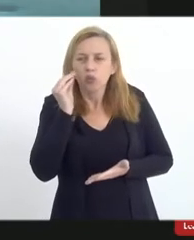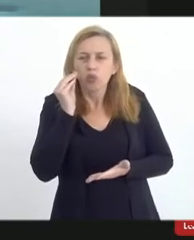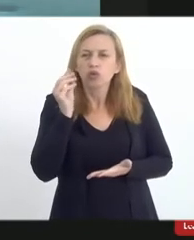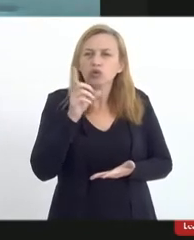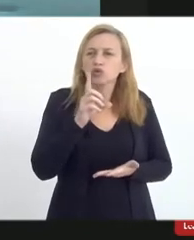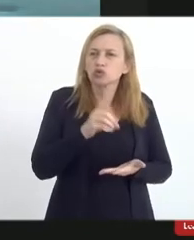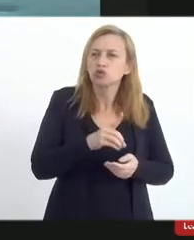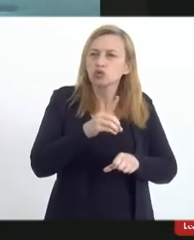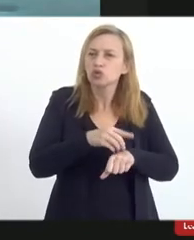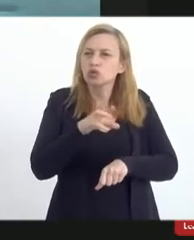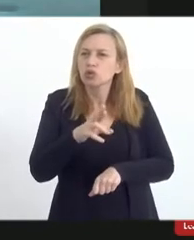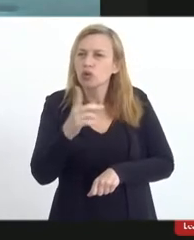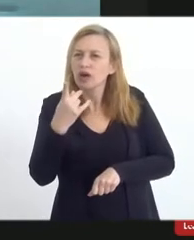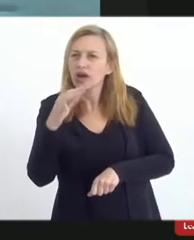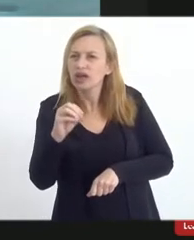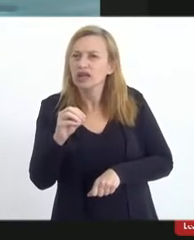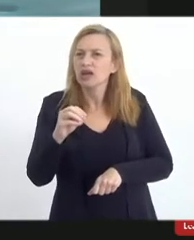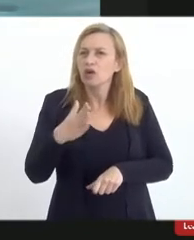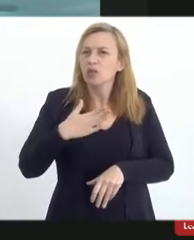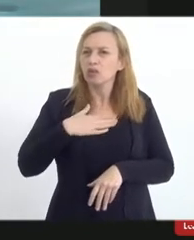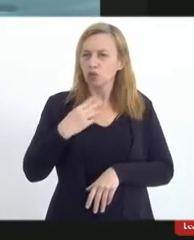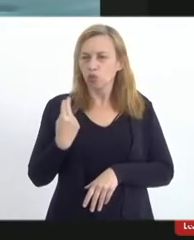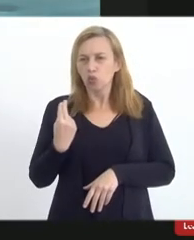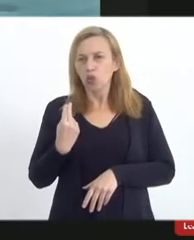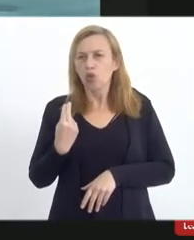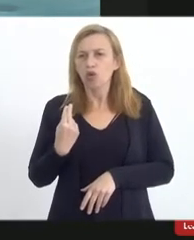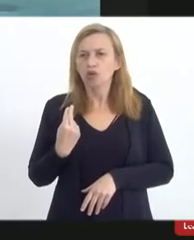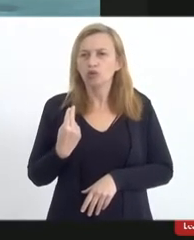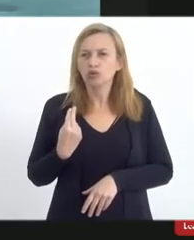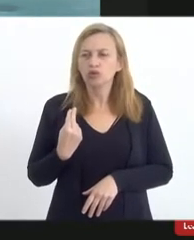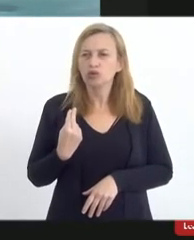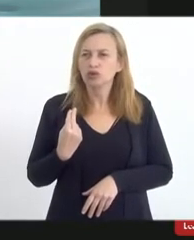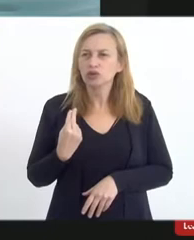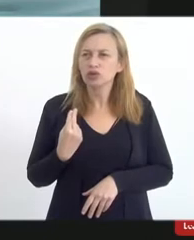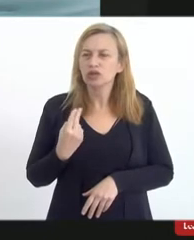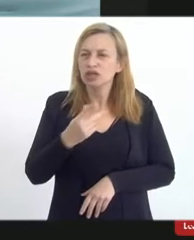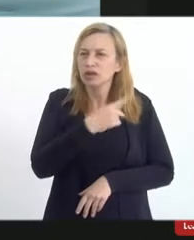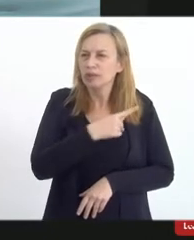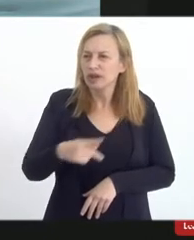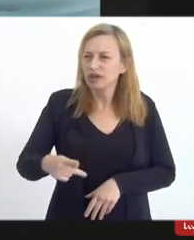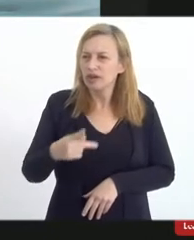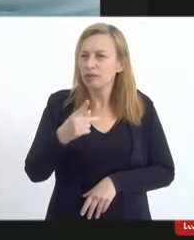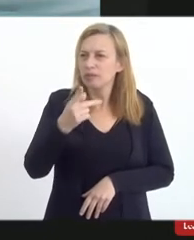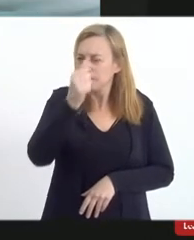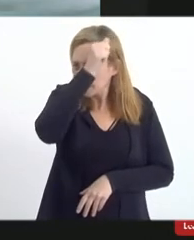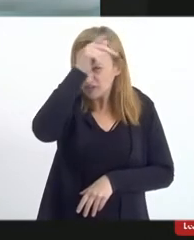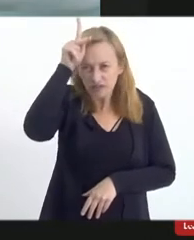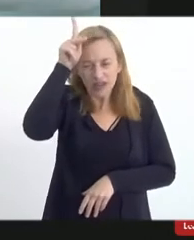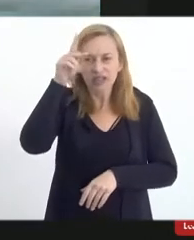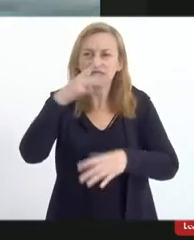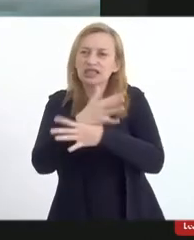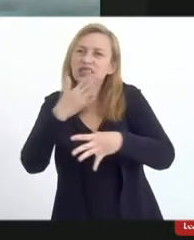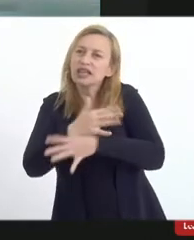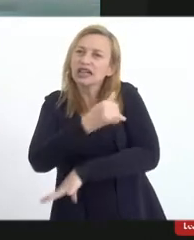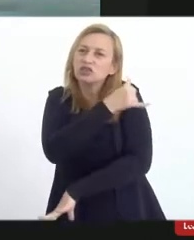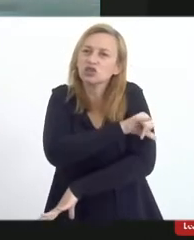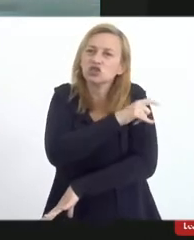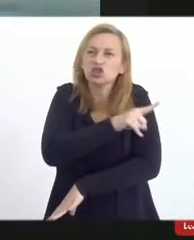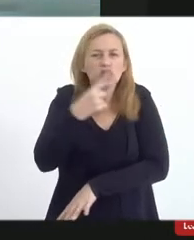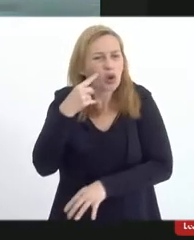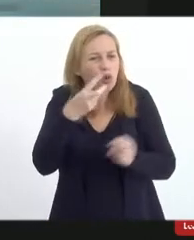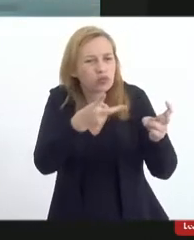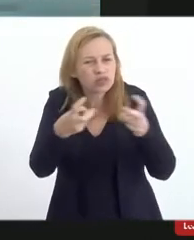doutor Edio, de submeter o meu nome ao cargo de prefeita da cidade do Rio de Janeiro. E verifiquei que, no